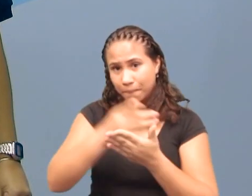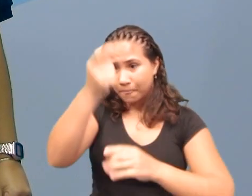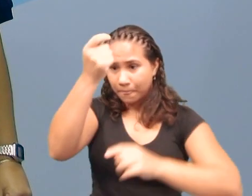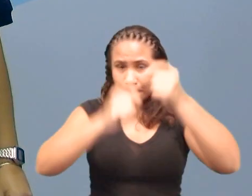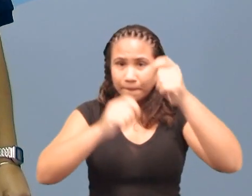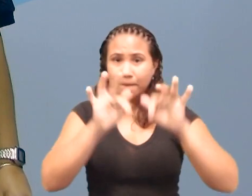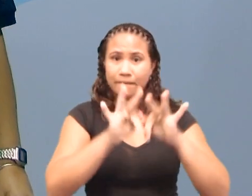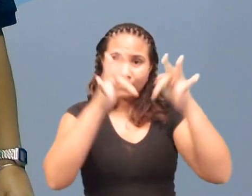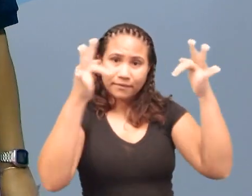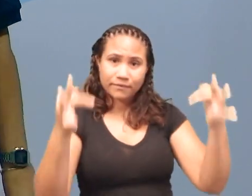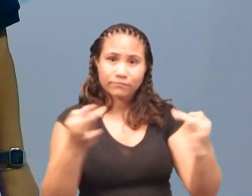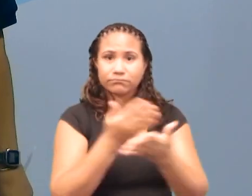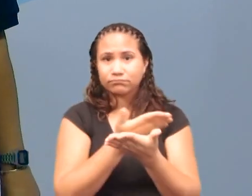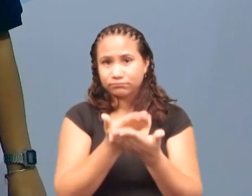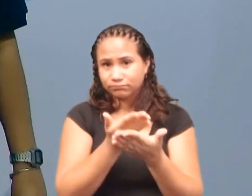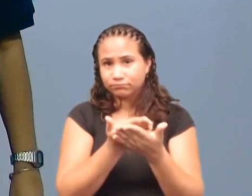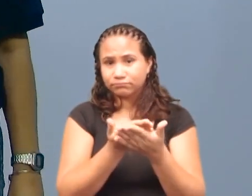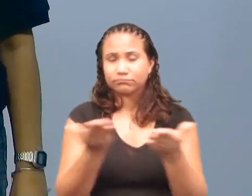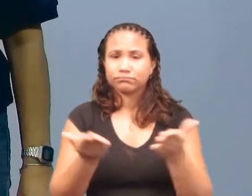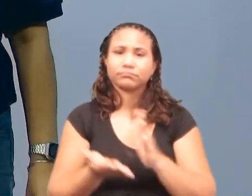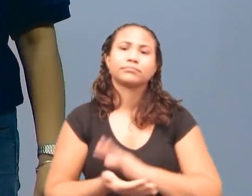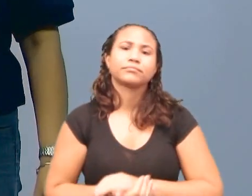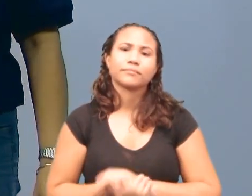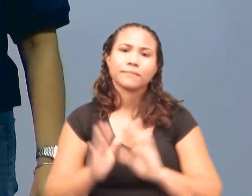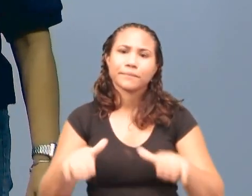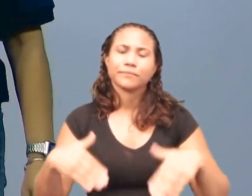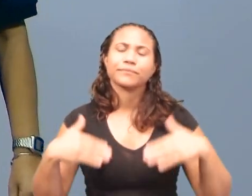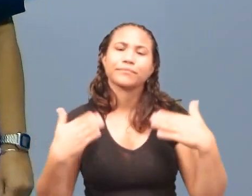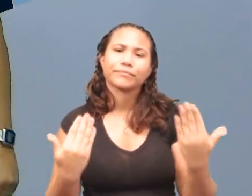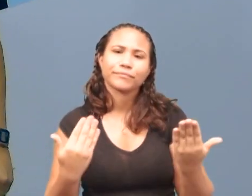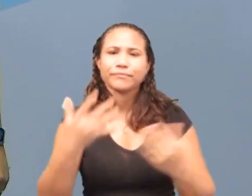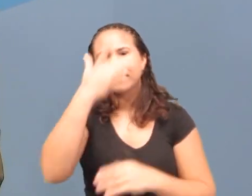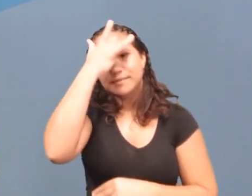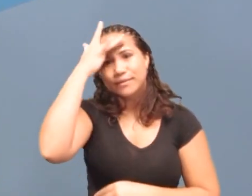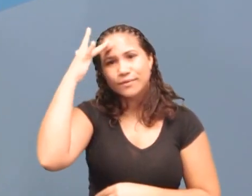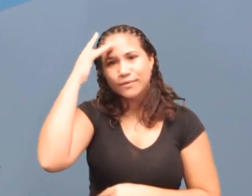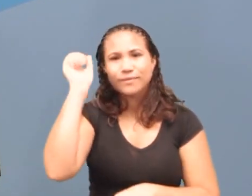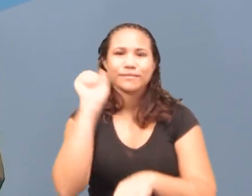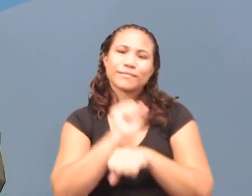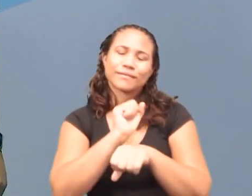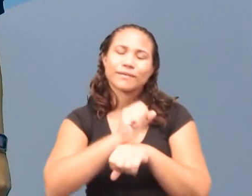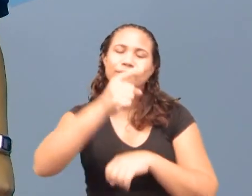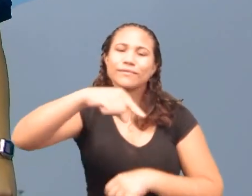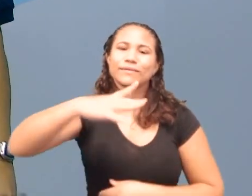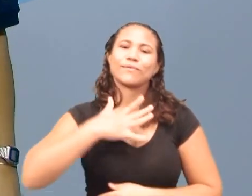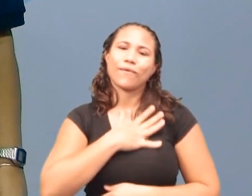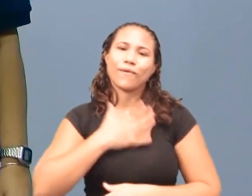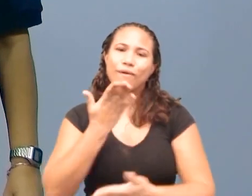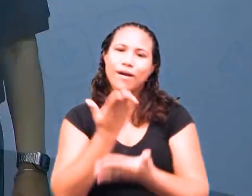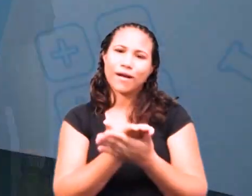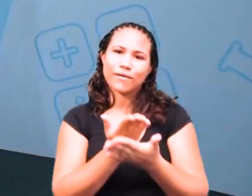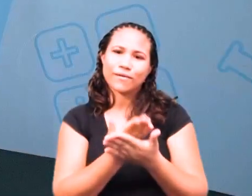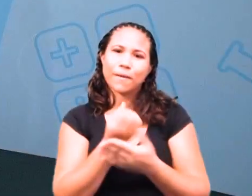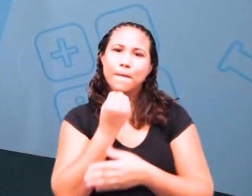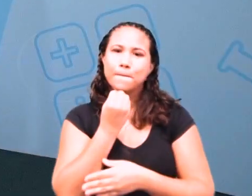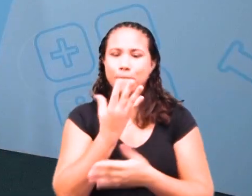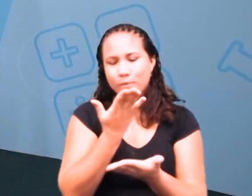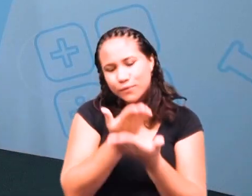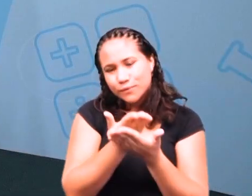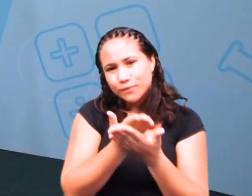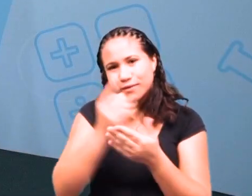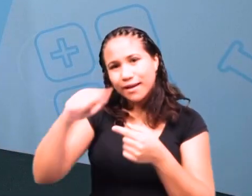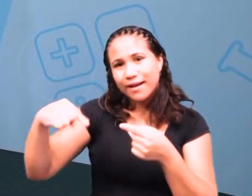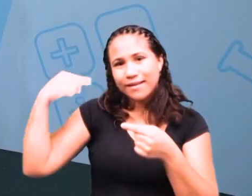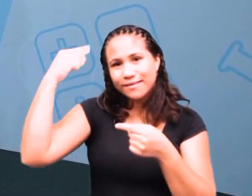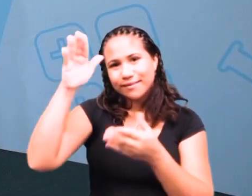simples que a gente estudou, certo? Então, gente, eu espero que vocês tenham gostado da aula. Bons estudos e